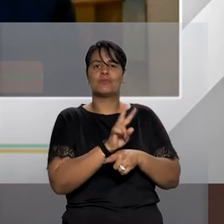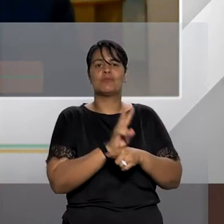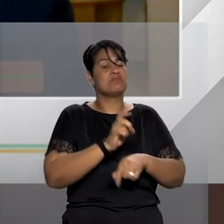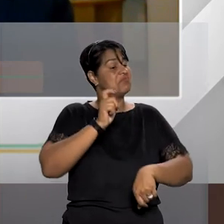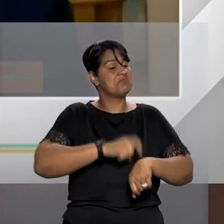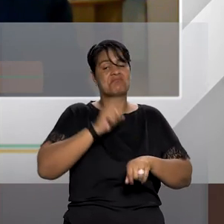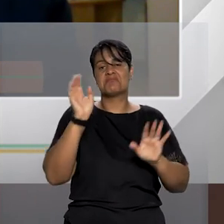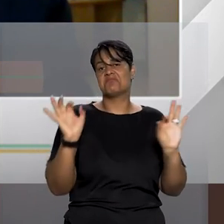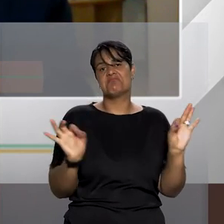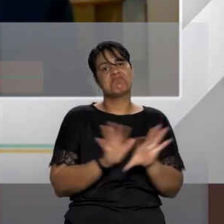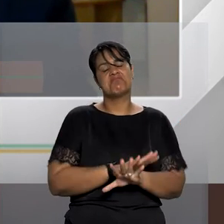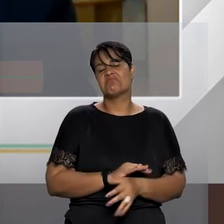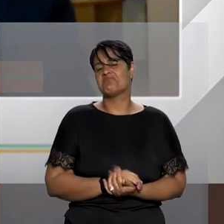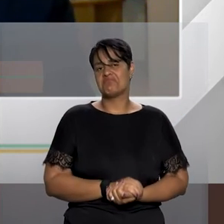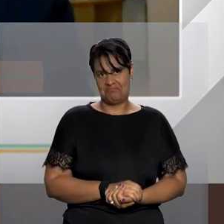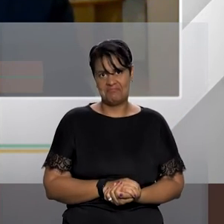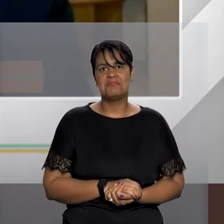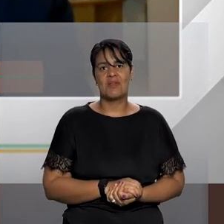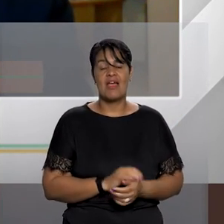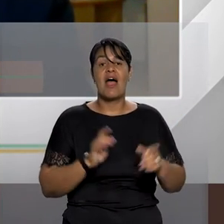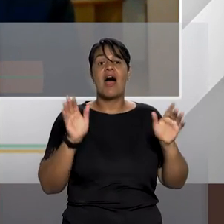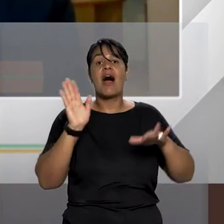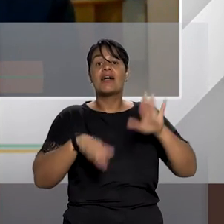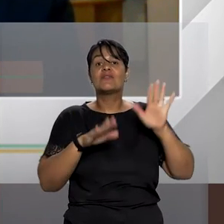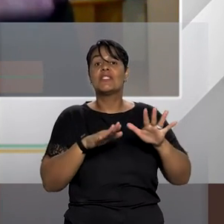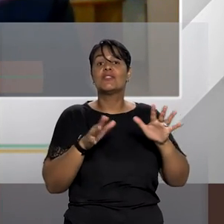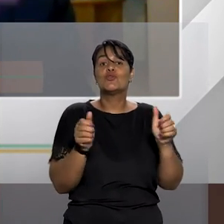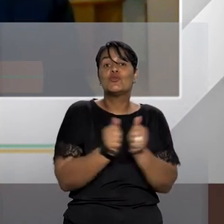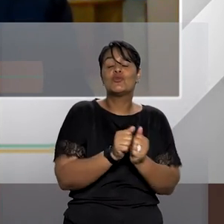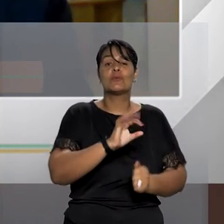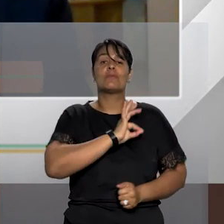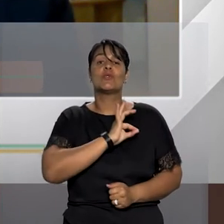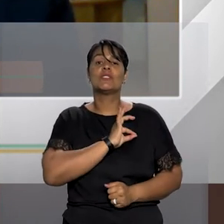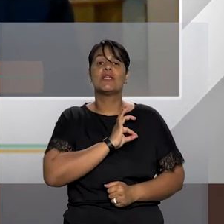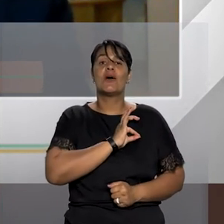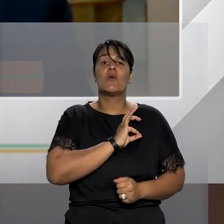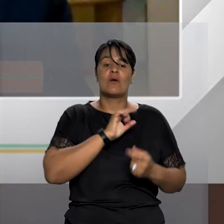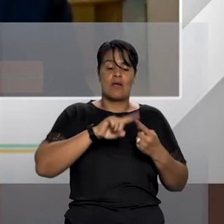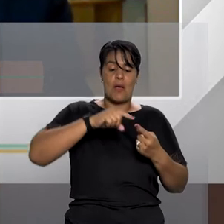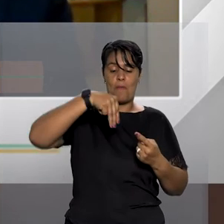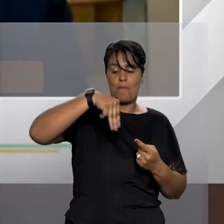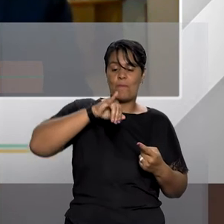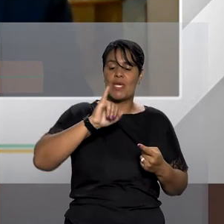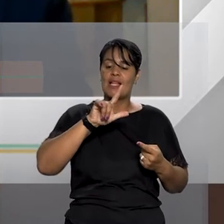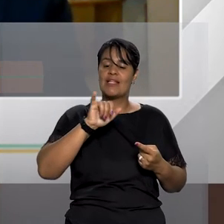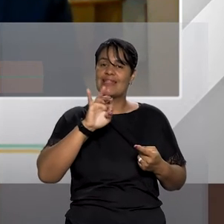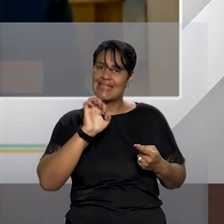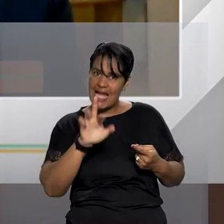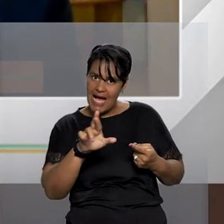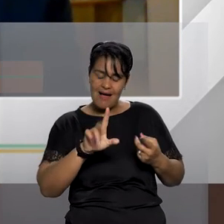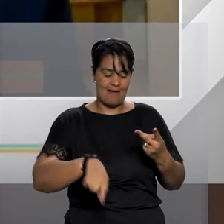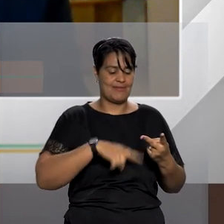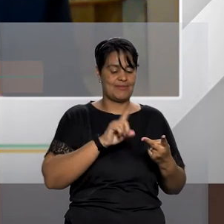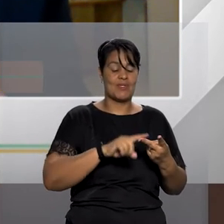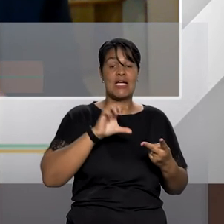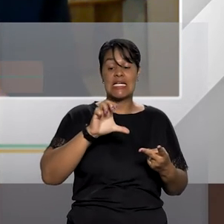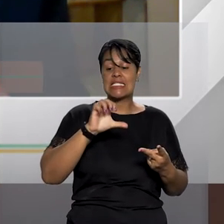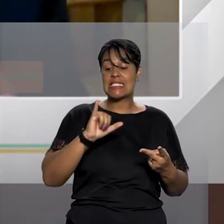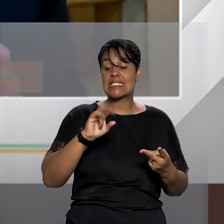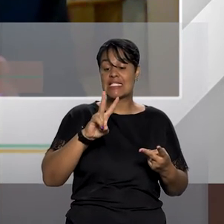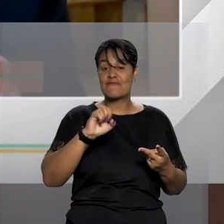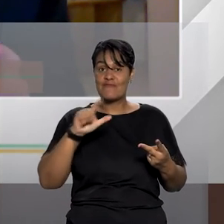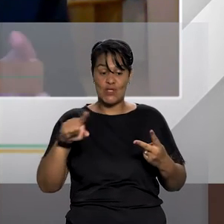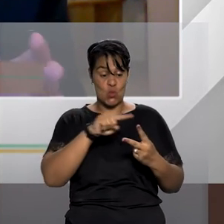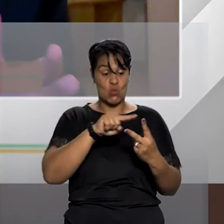outro policial civil ou na ausência do policial civil até mesmo policial militar é a graduação ali da legislação podem de